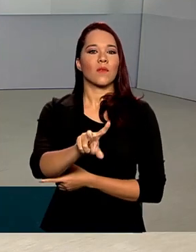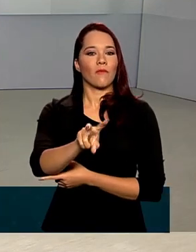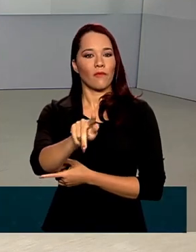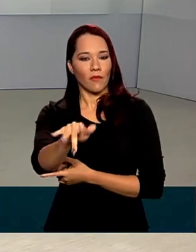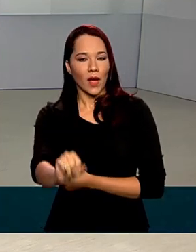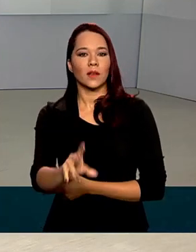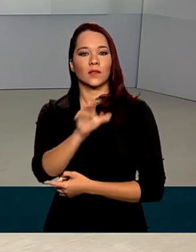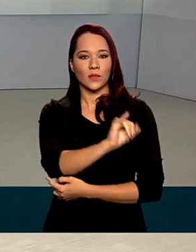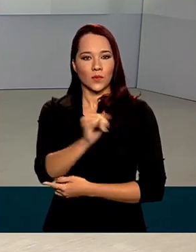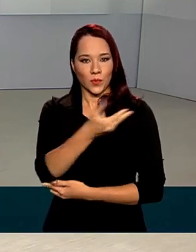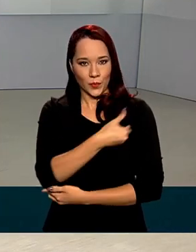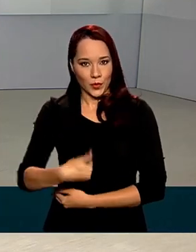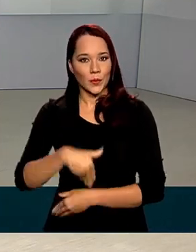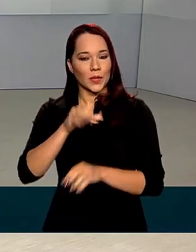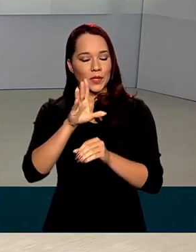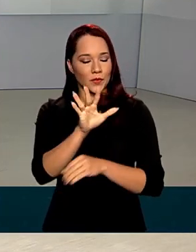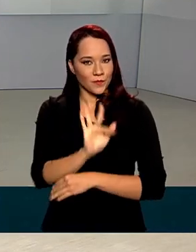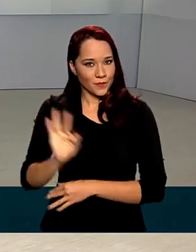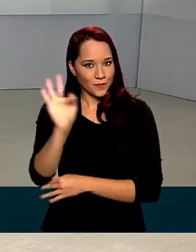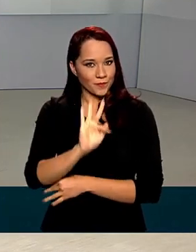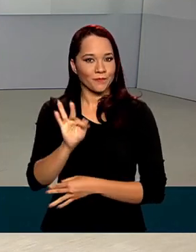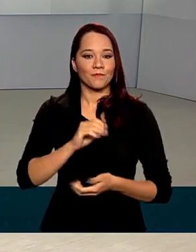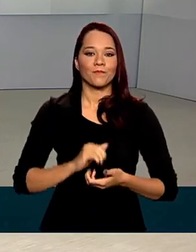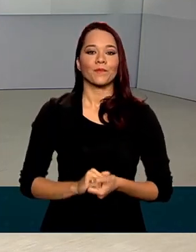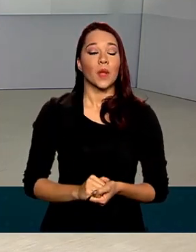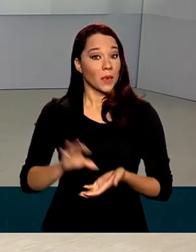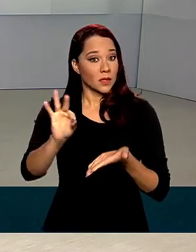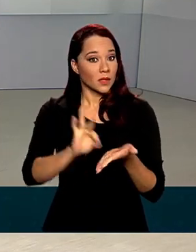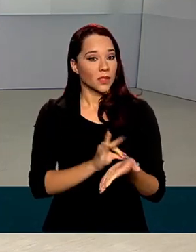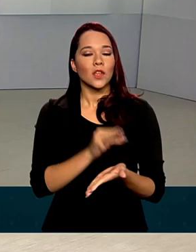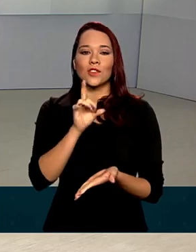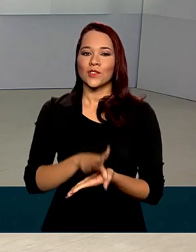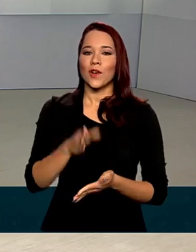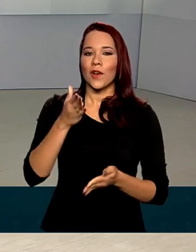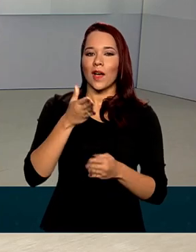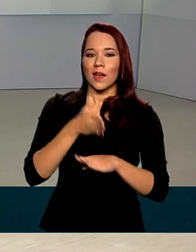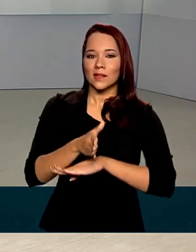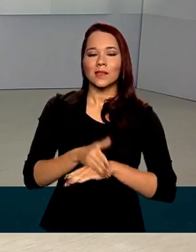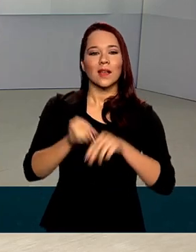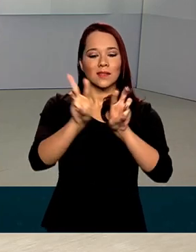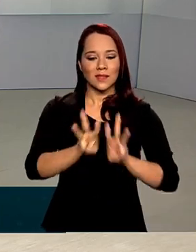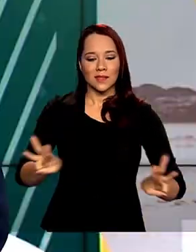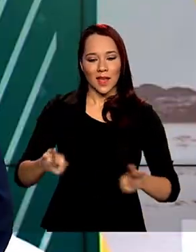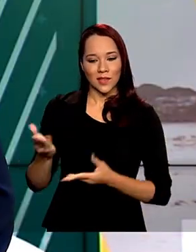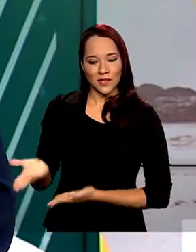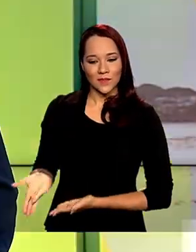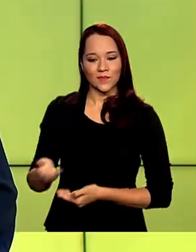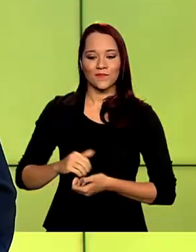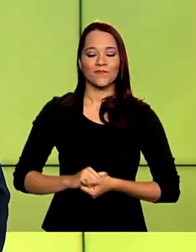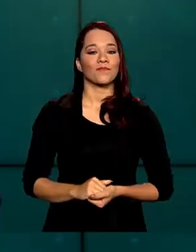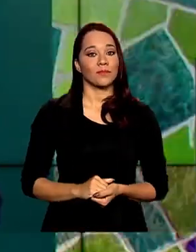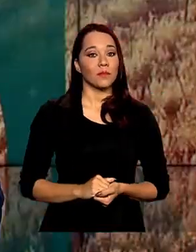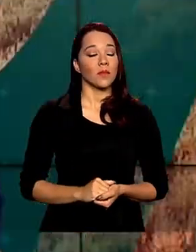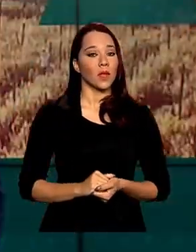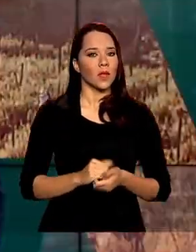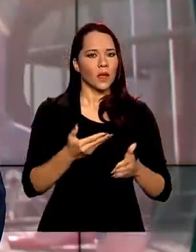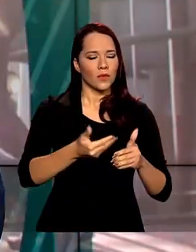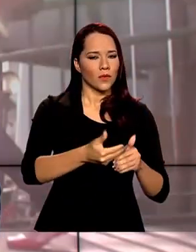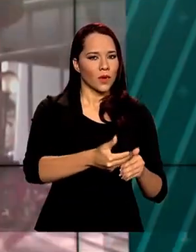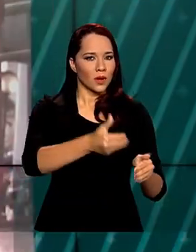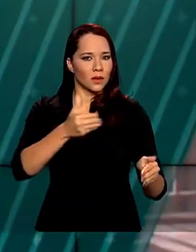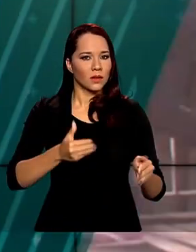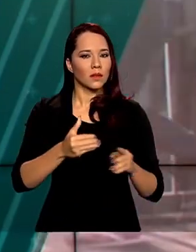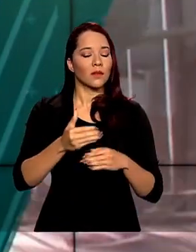instituições públicas de educação superior. Para se inscrever, basta acessar o site do SISU. E foi adiado para